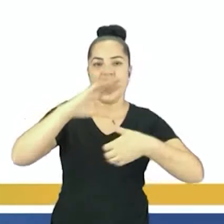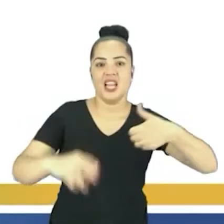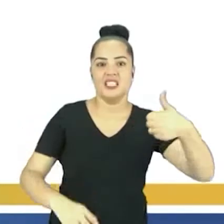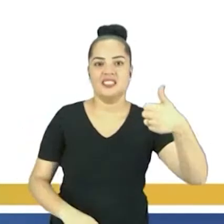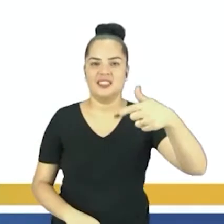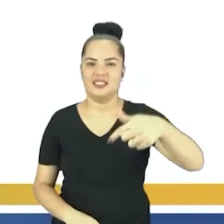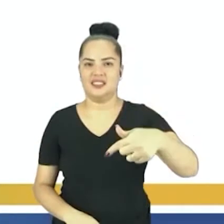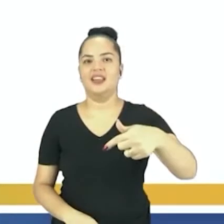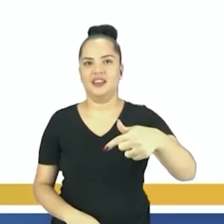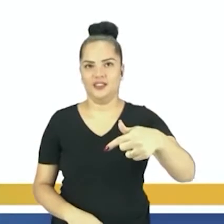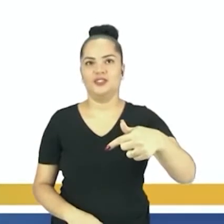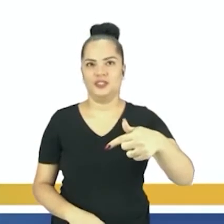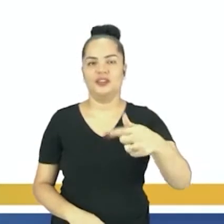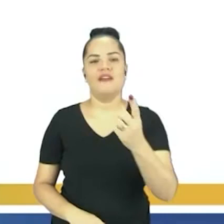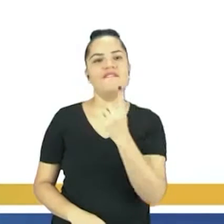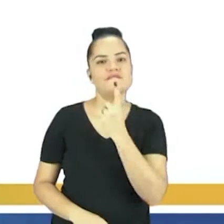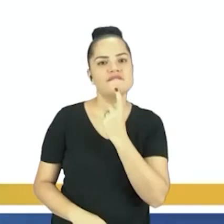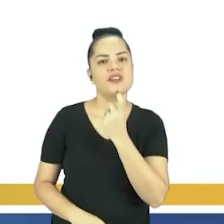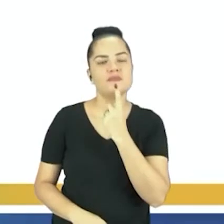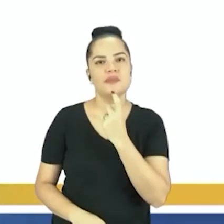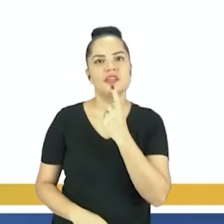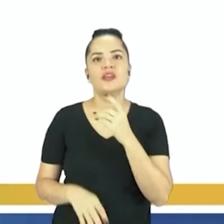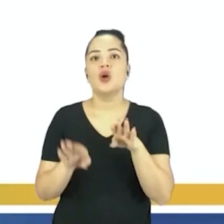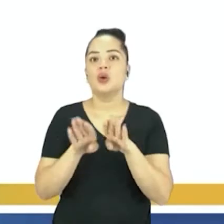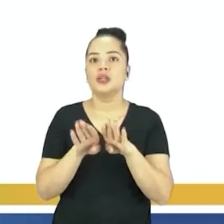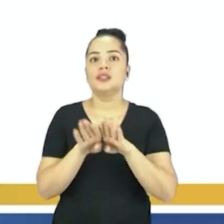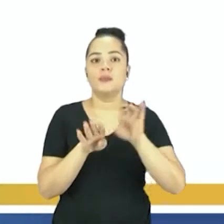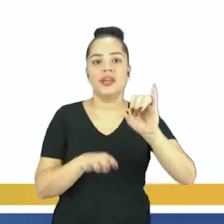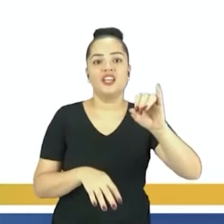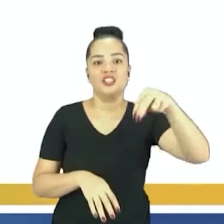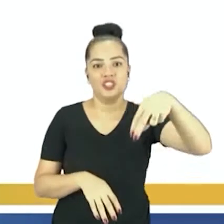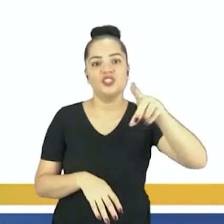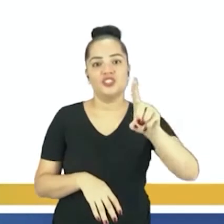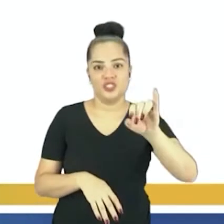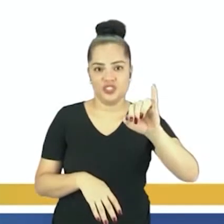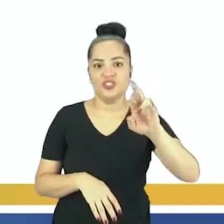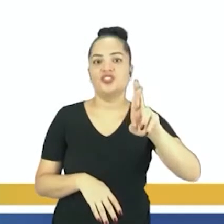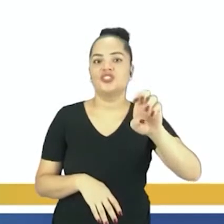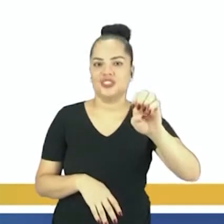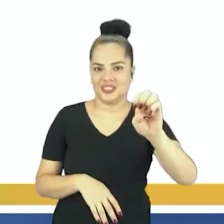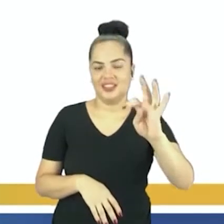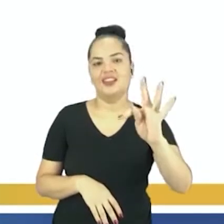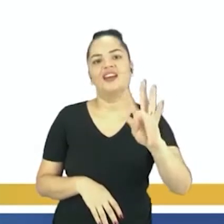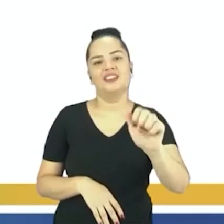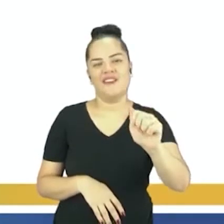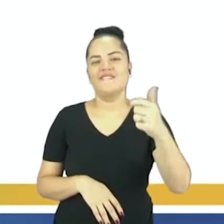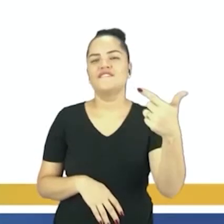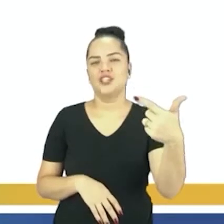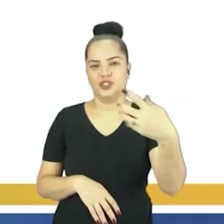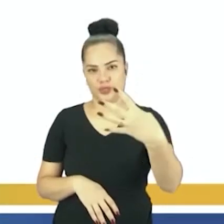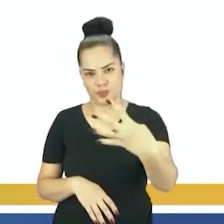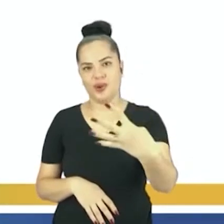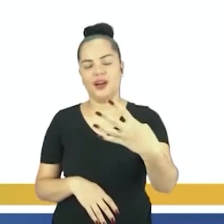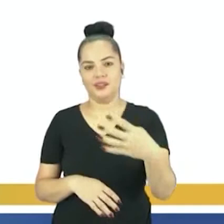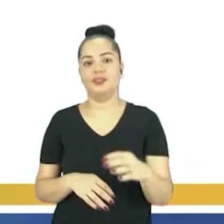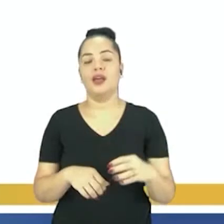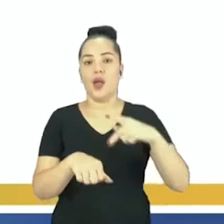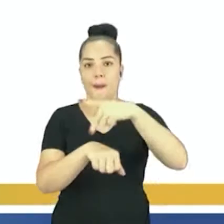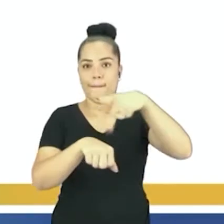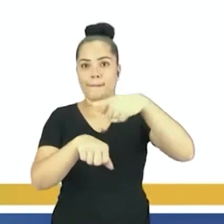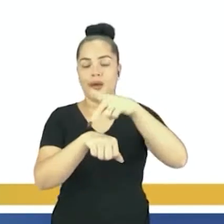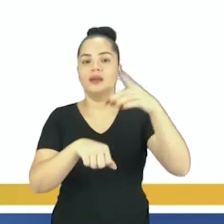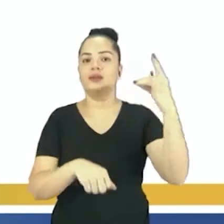intervenções indiretas, 24. E aí eu queria fazer um destaque aí, no caso da Bolívia,